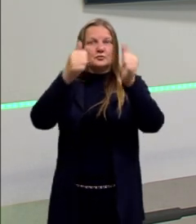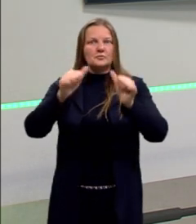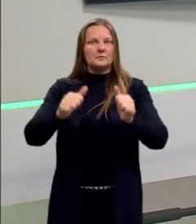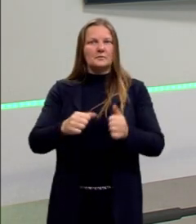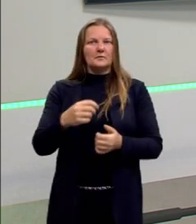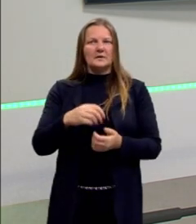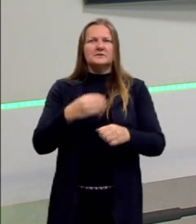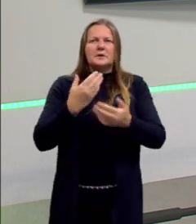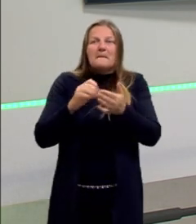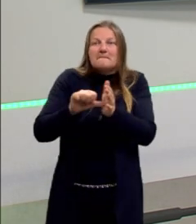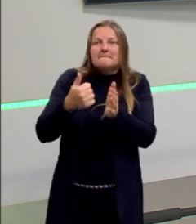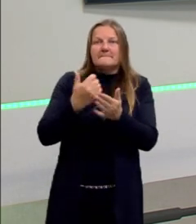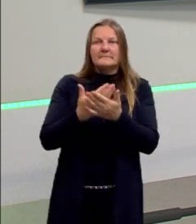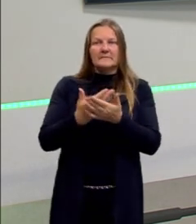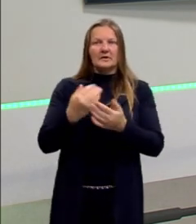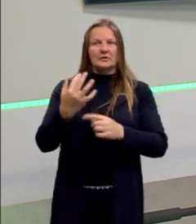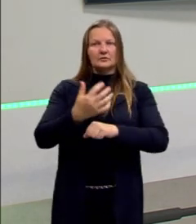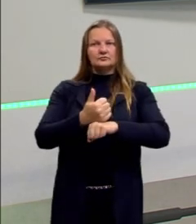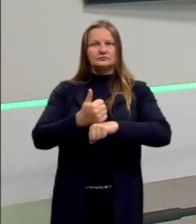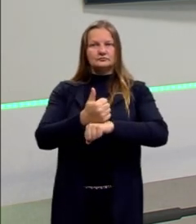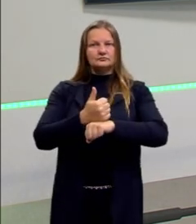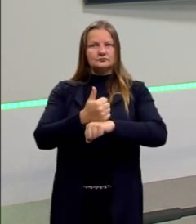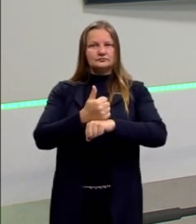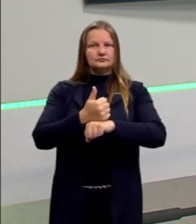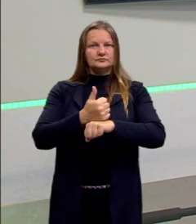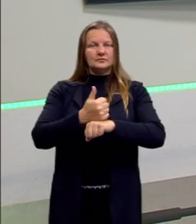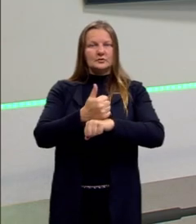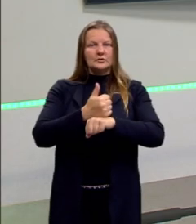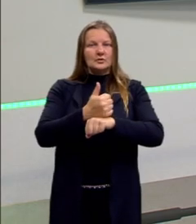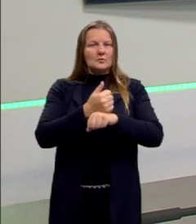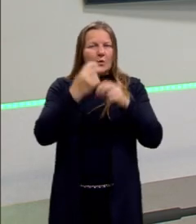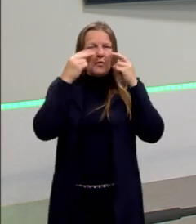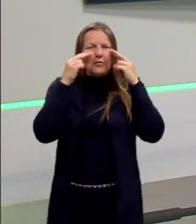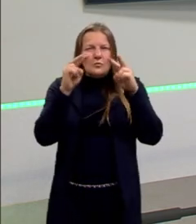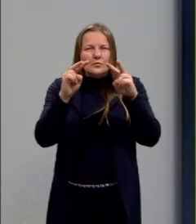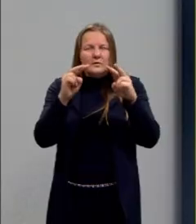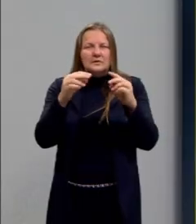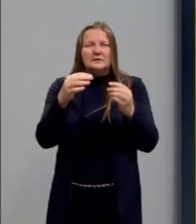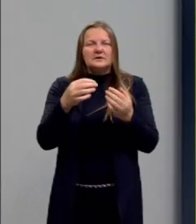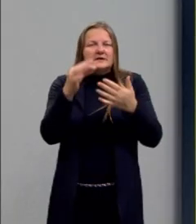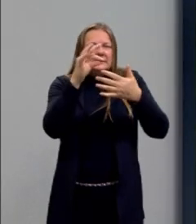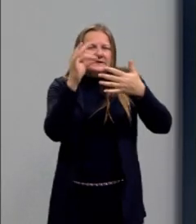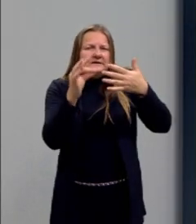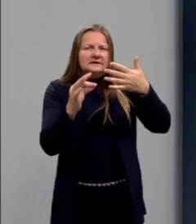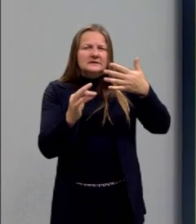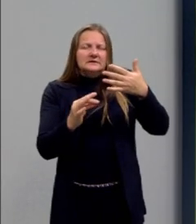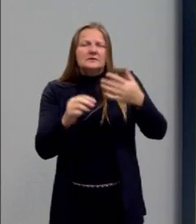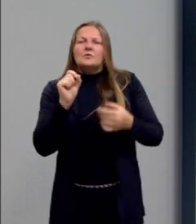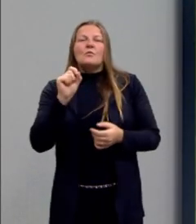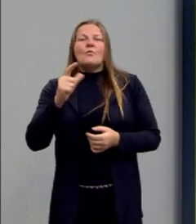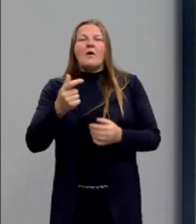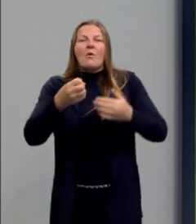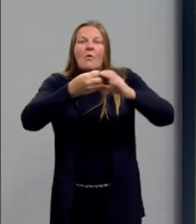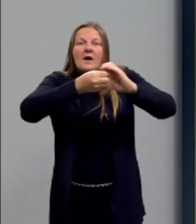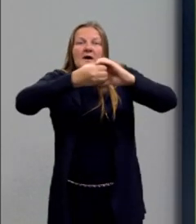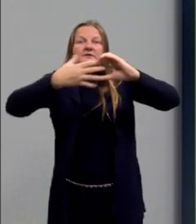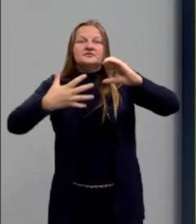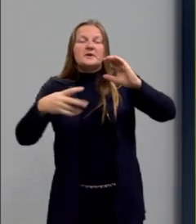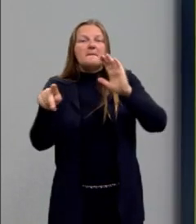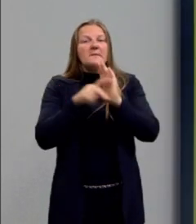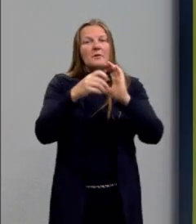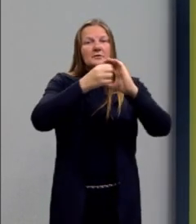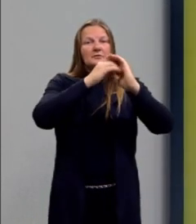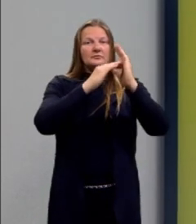lá na nossa primeira aula, procurem aí no YouTube, para que vocês possam entender qual é a característica estética do